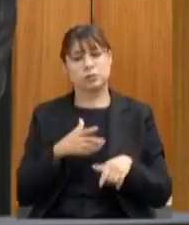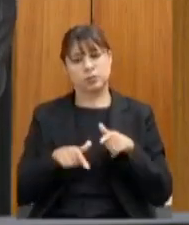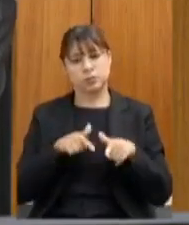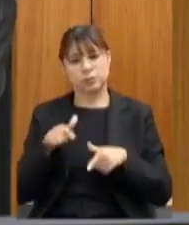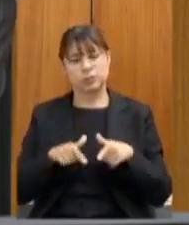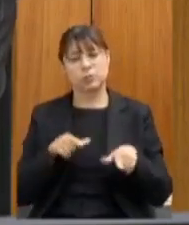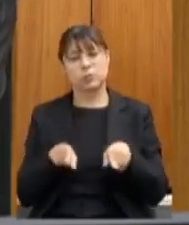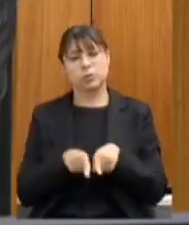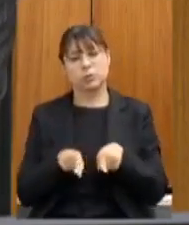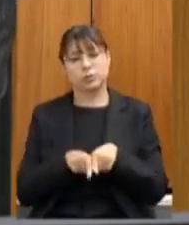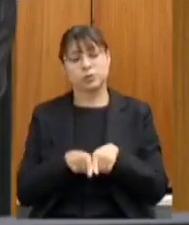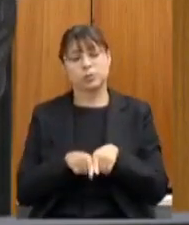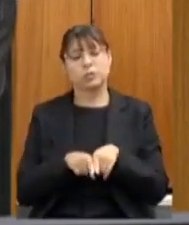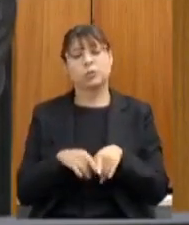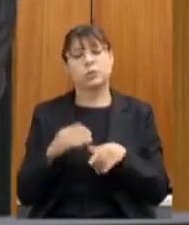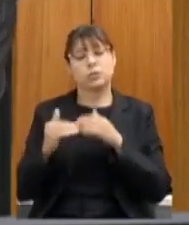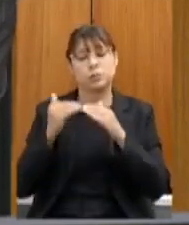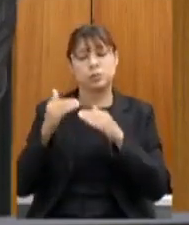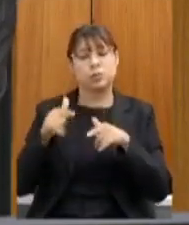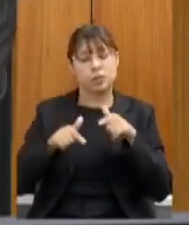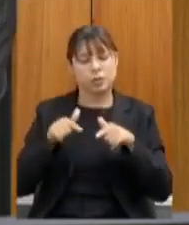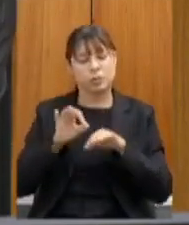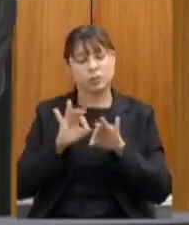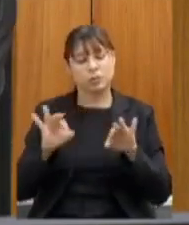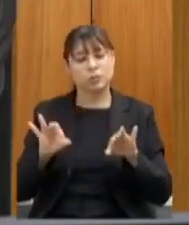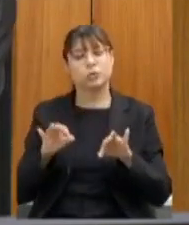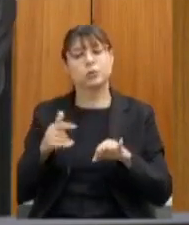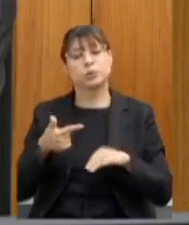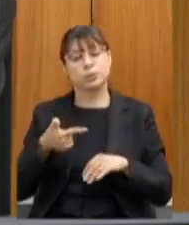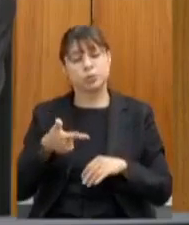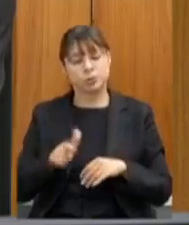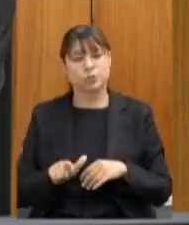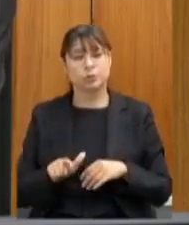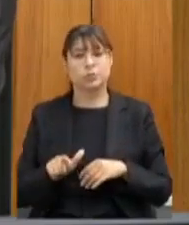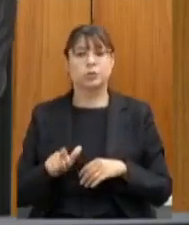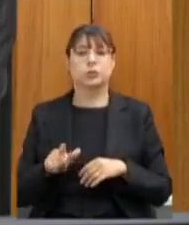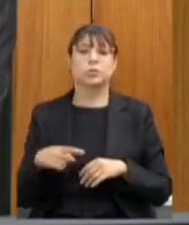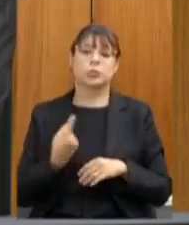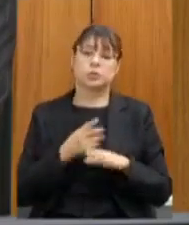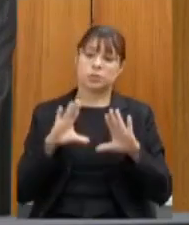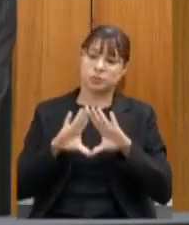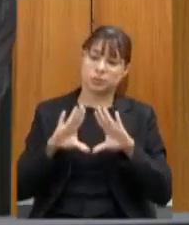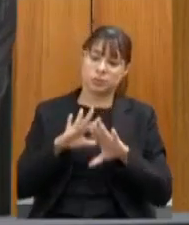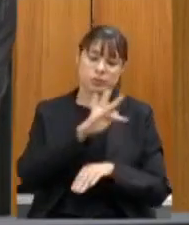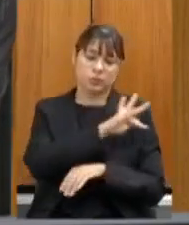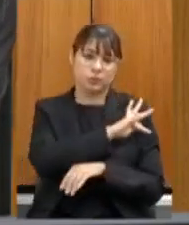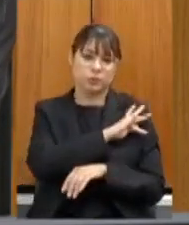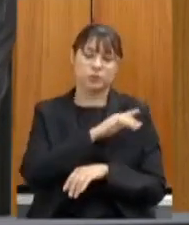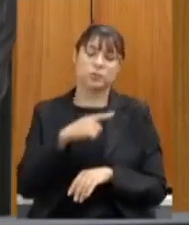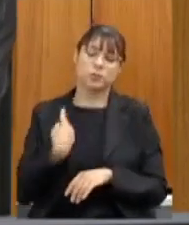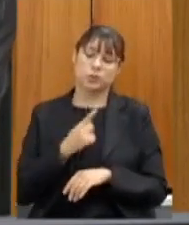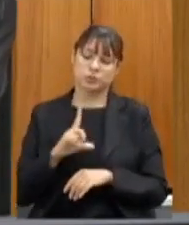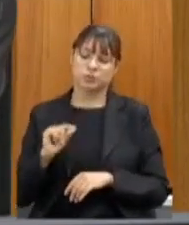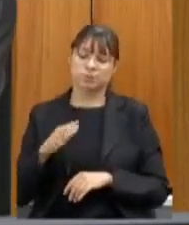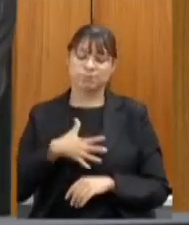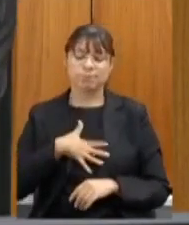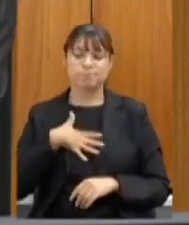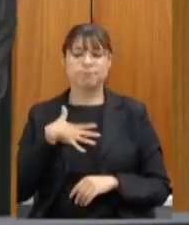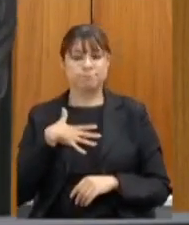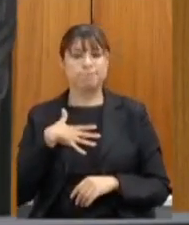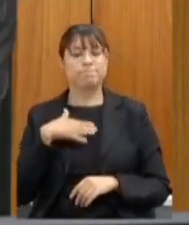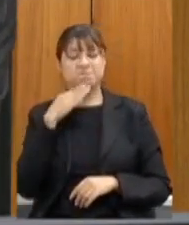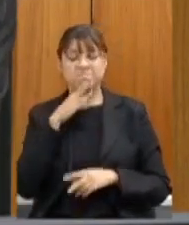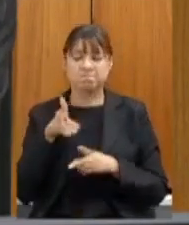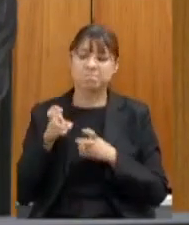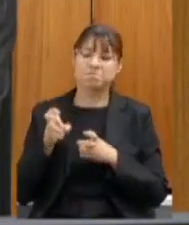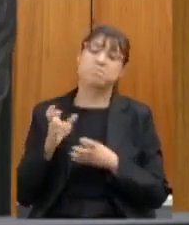desenvolvendo um grande trabalho o balanço mais uma vez aqui do Assembleia Fiscaliza a gente sai satisfeito de saber que